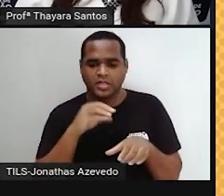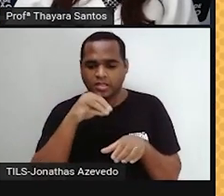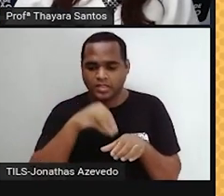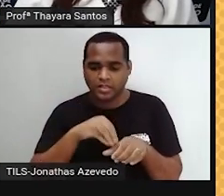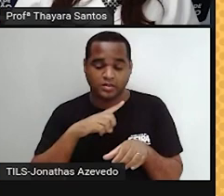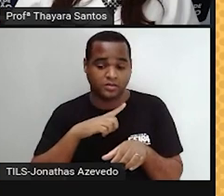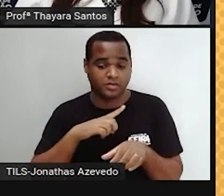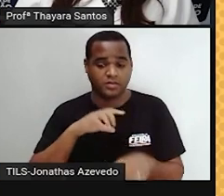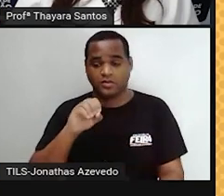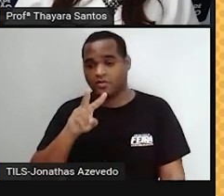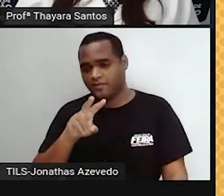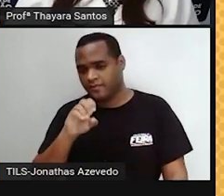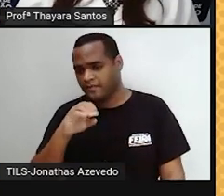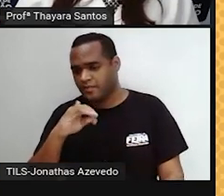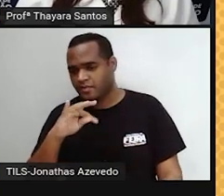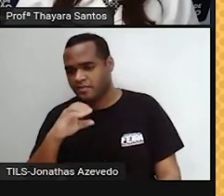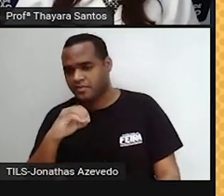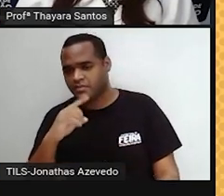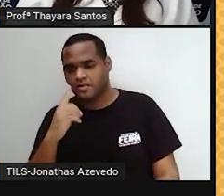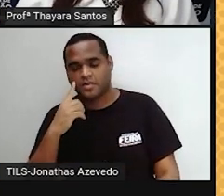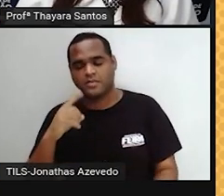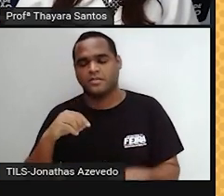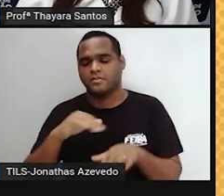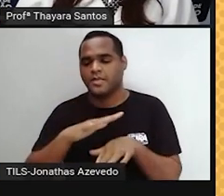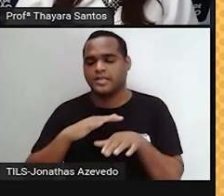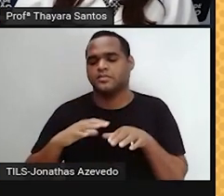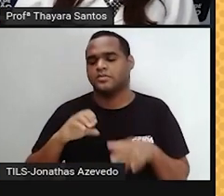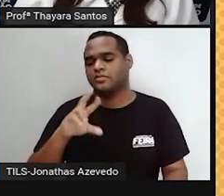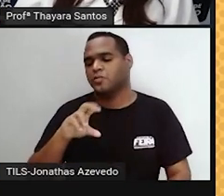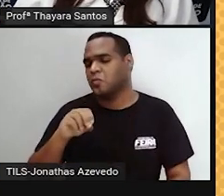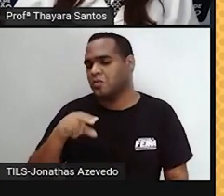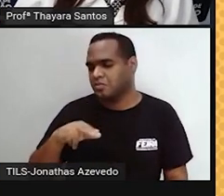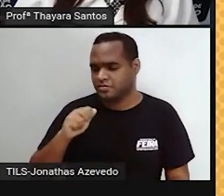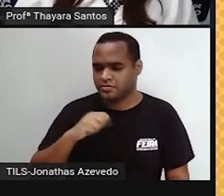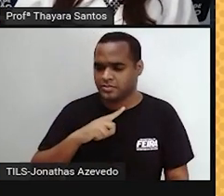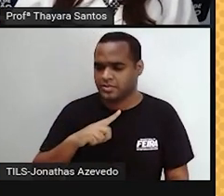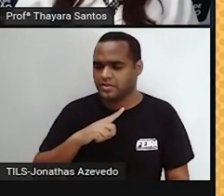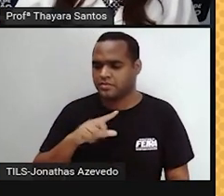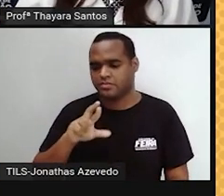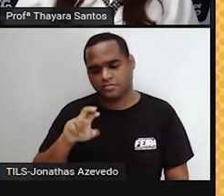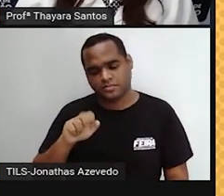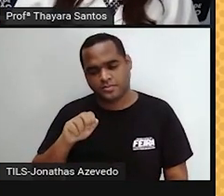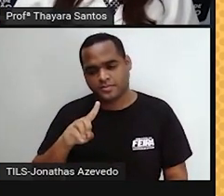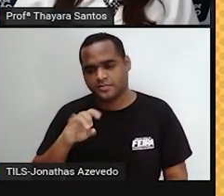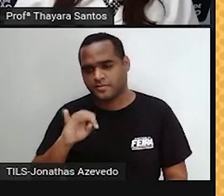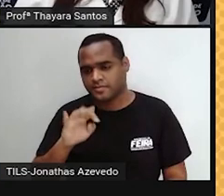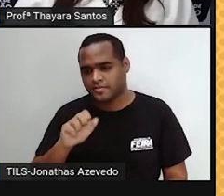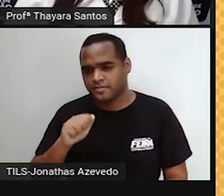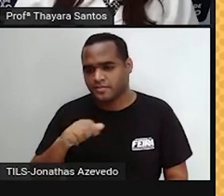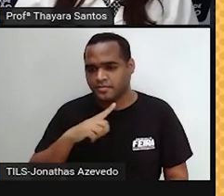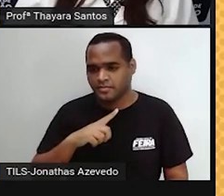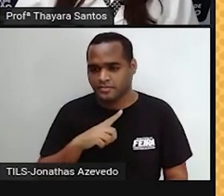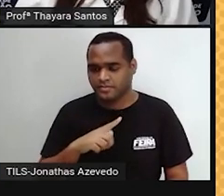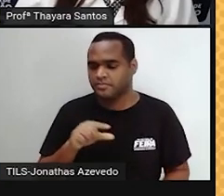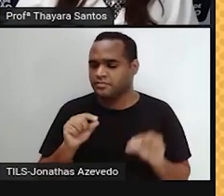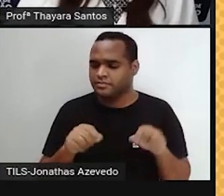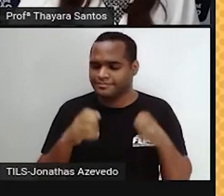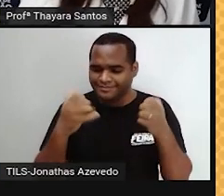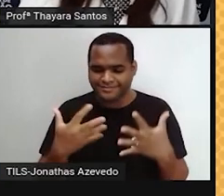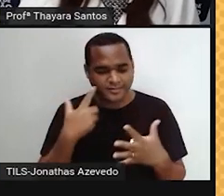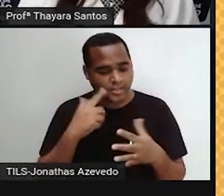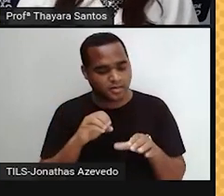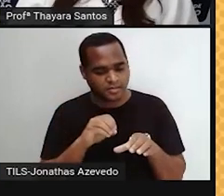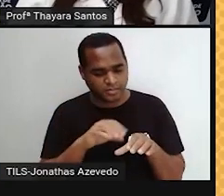ele vai perfurar, né? Vai passar essa corona radiata, vai perfurar a membrana e aí sim ele vai conseguir